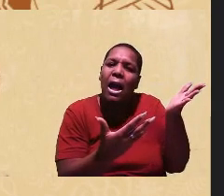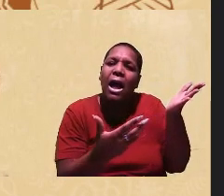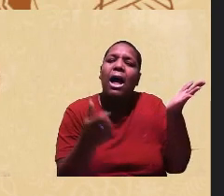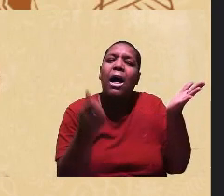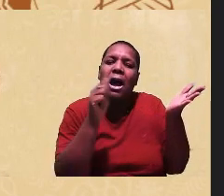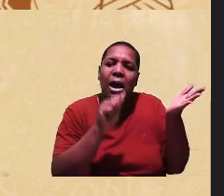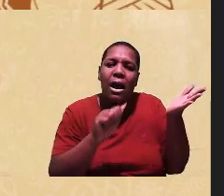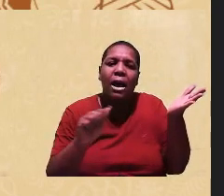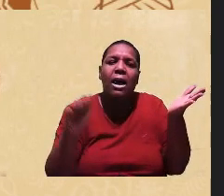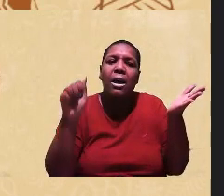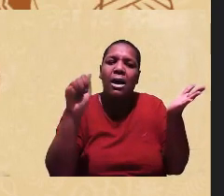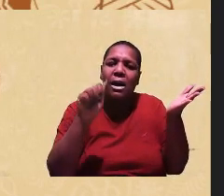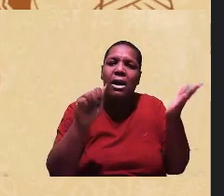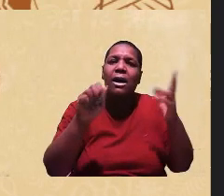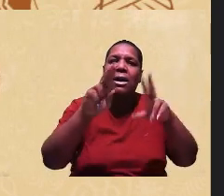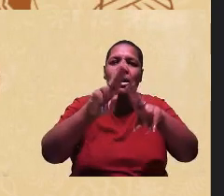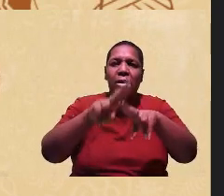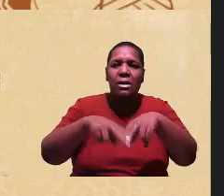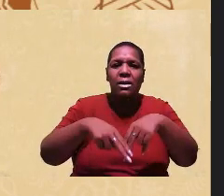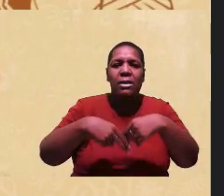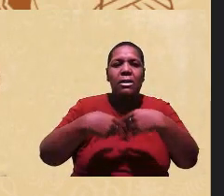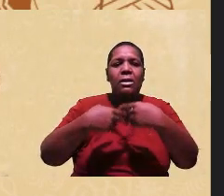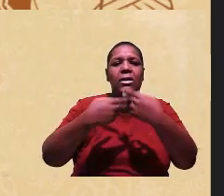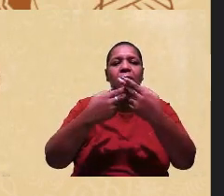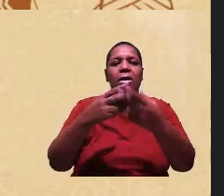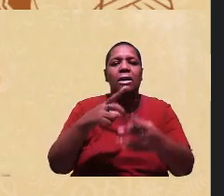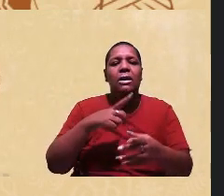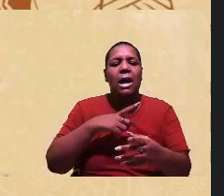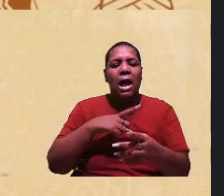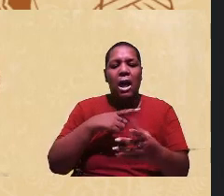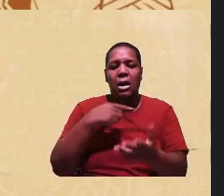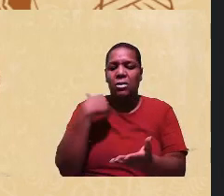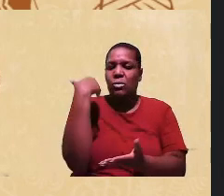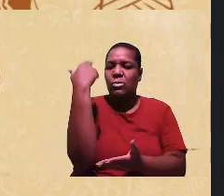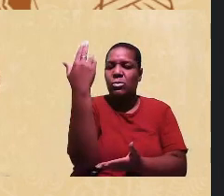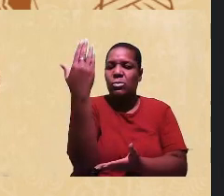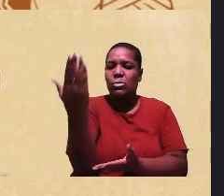pela mãe e o menino que foram tombados